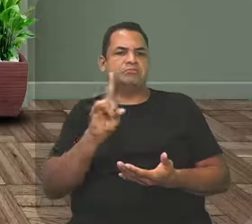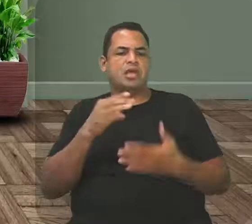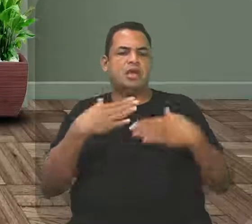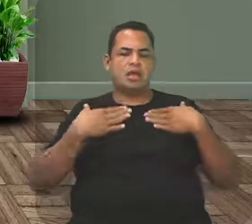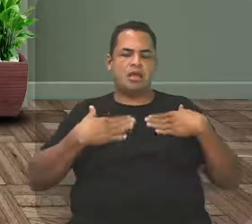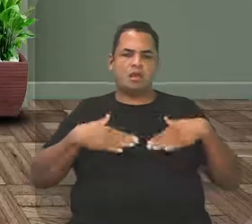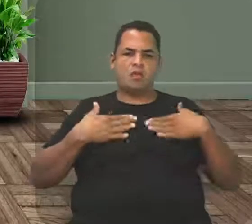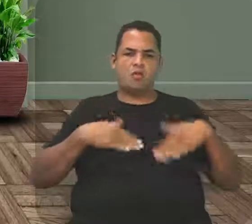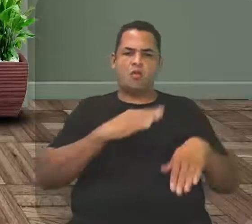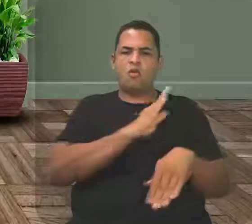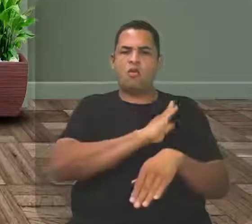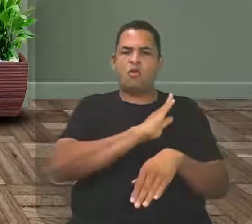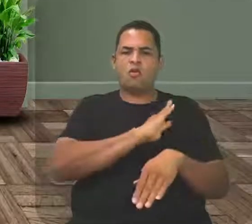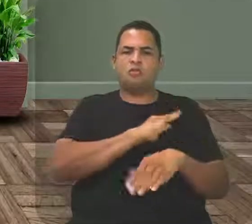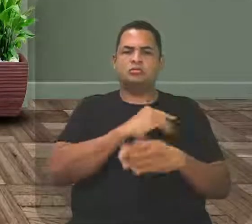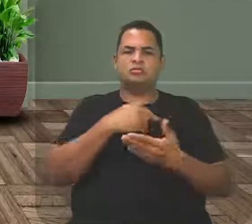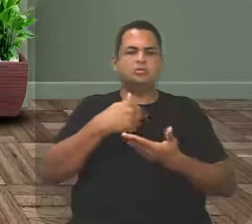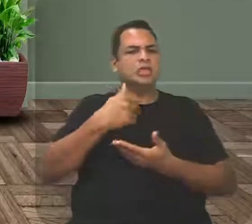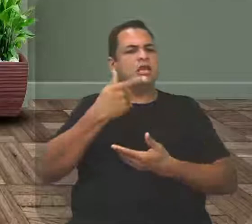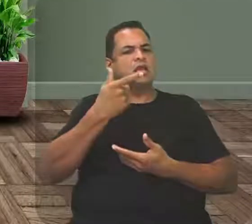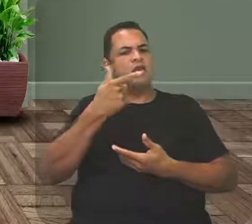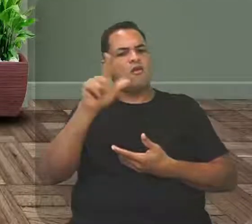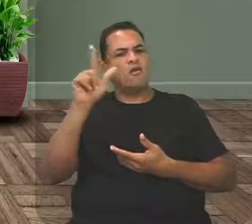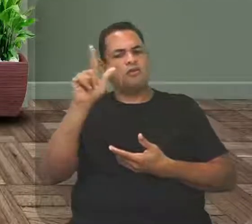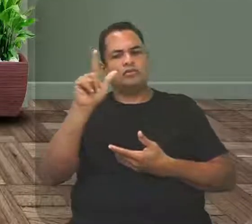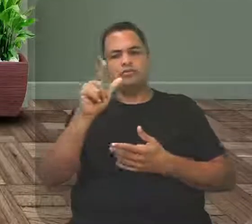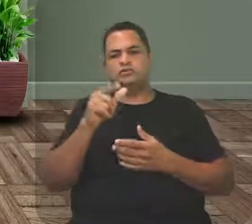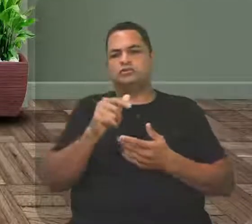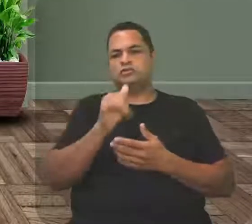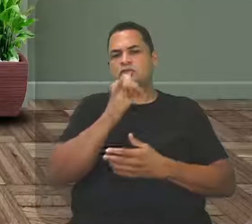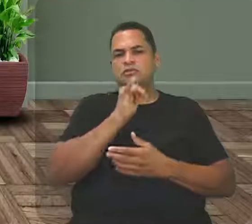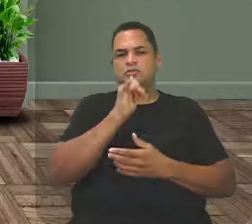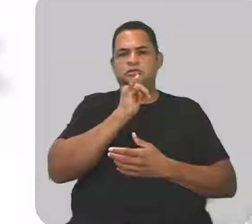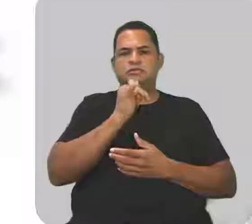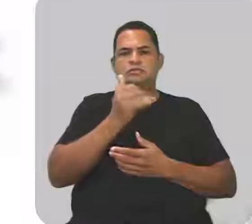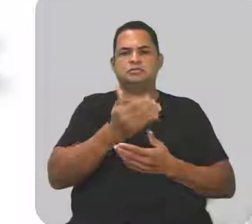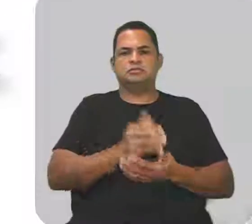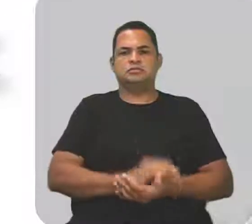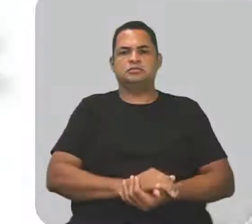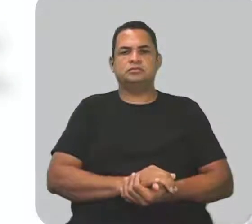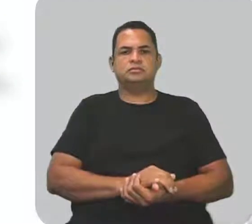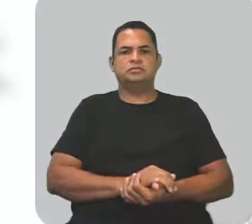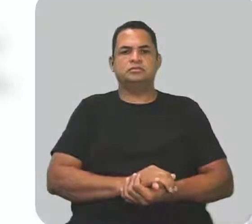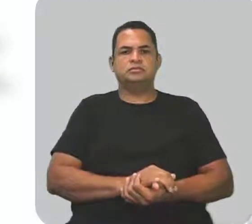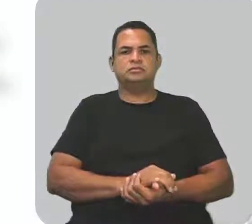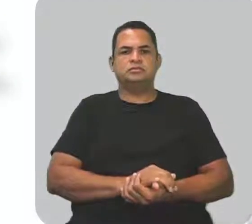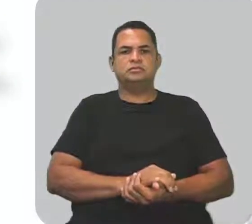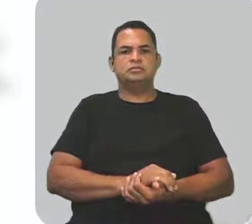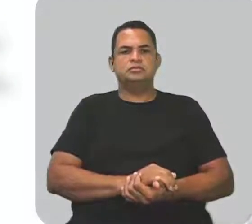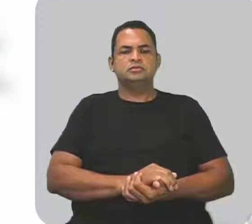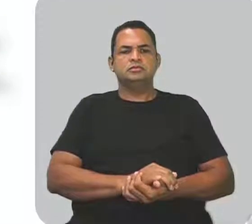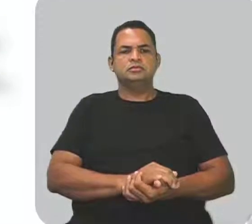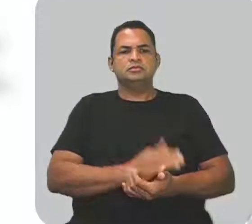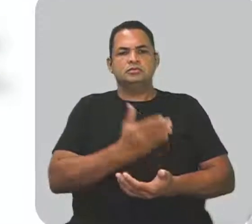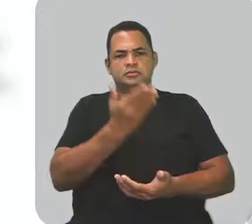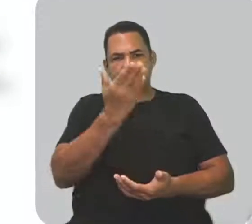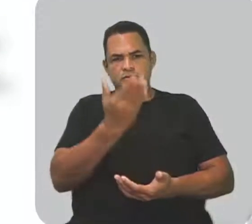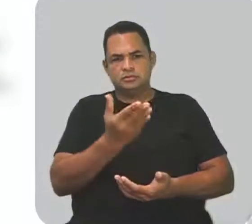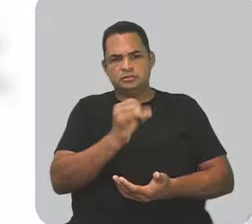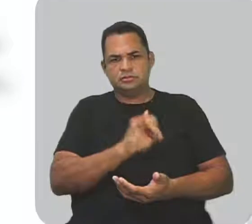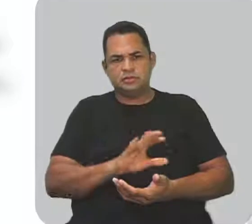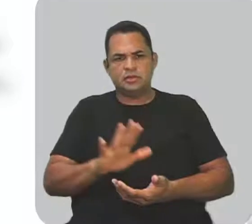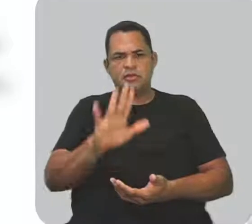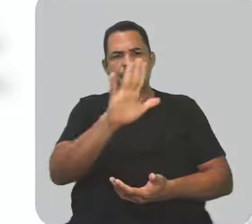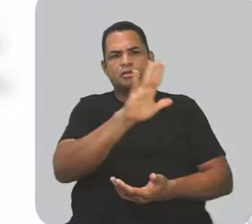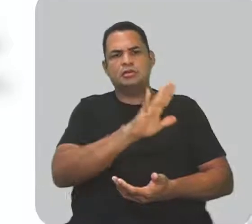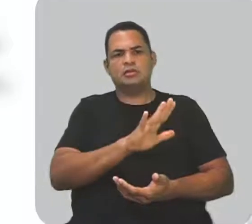coração, porque nós temos muito mais exemplos. Vamos aí, Márcia, vamos adiante. Olha esse daqui, ó, imagem,